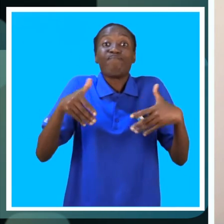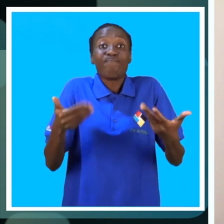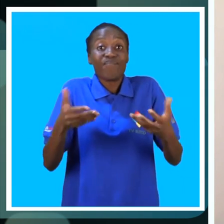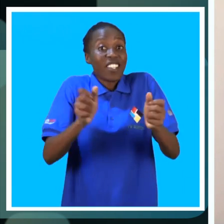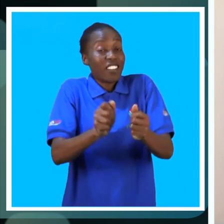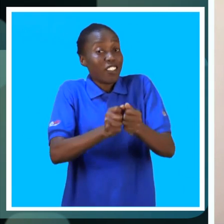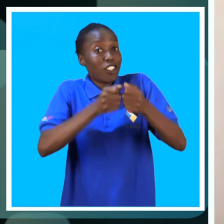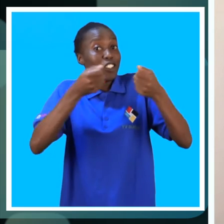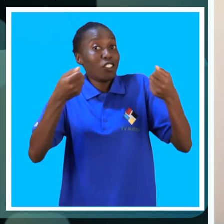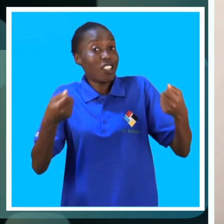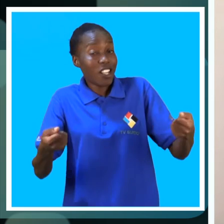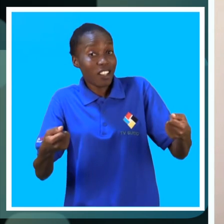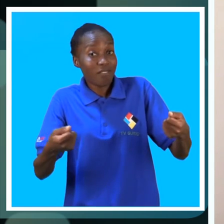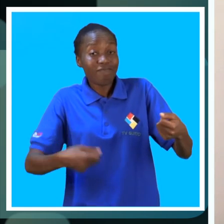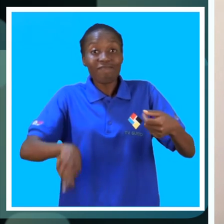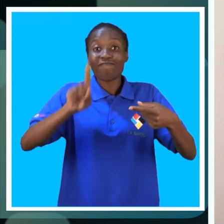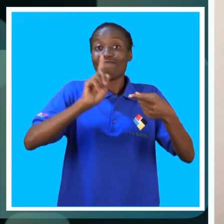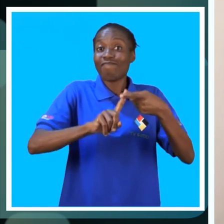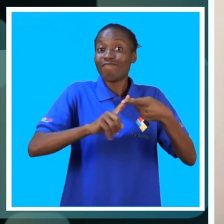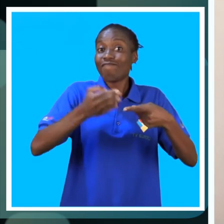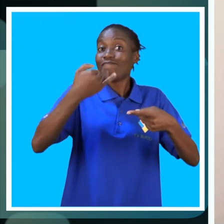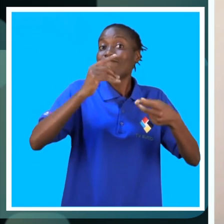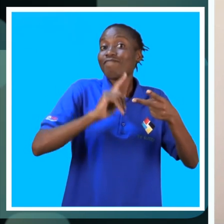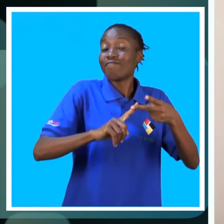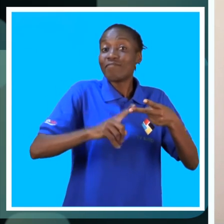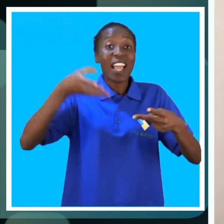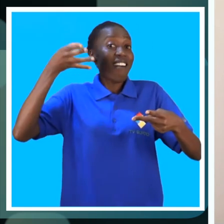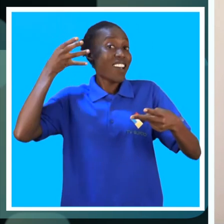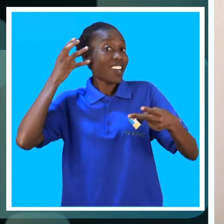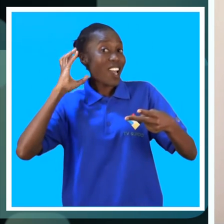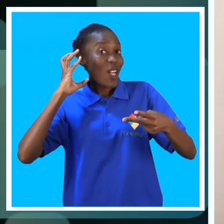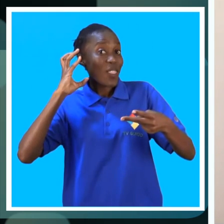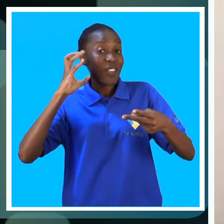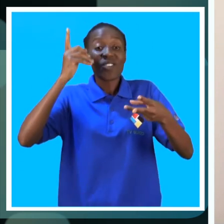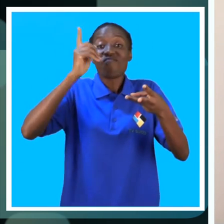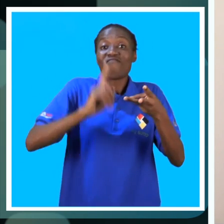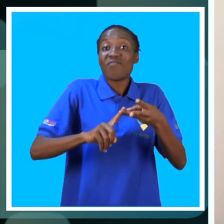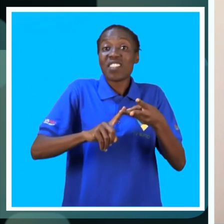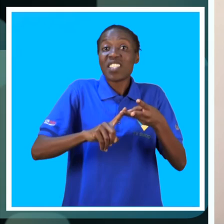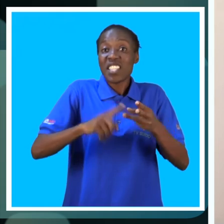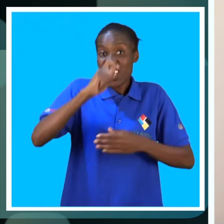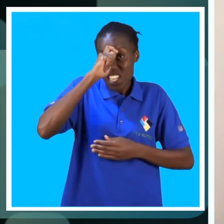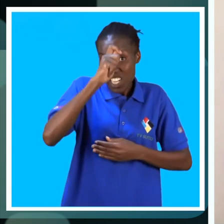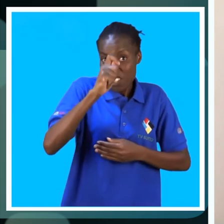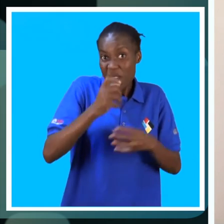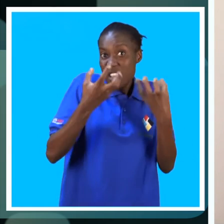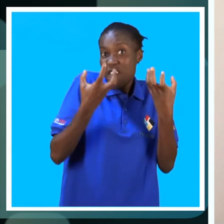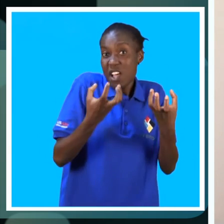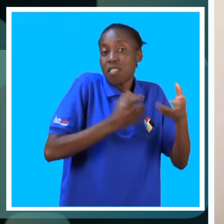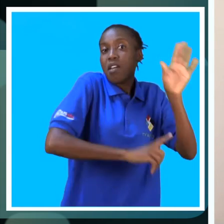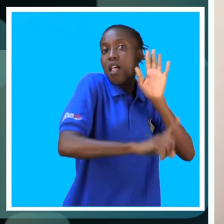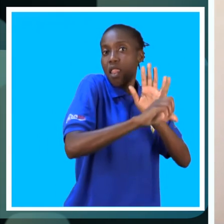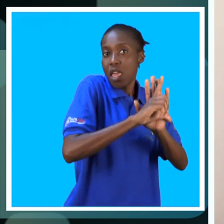imprensa escrita, rádio difusão e sonora que